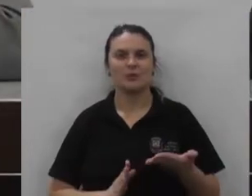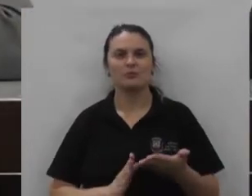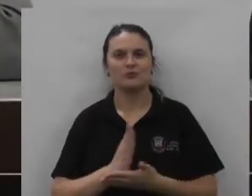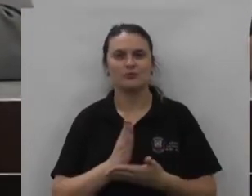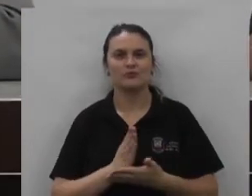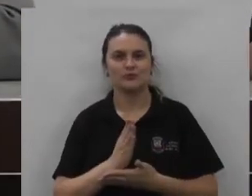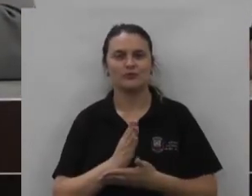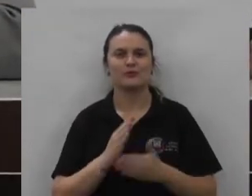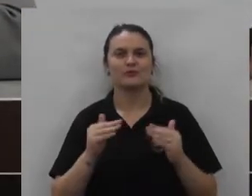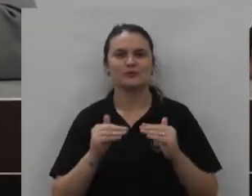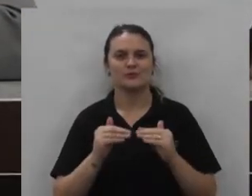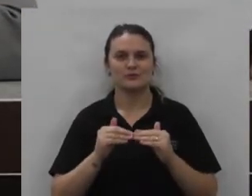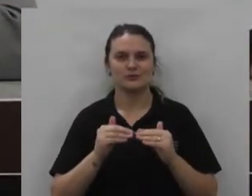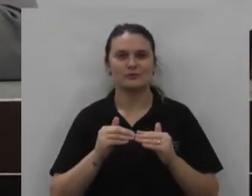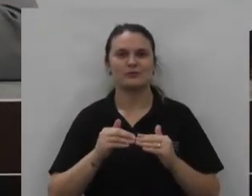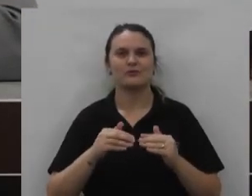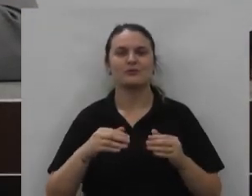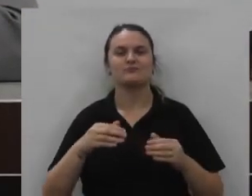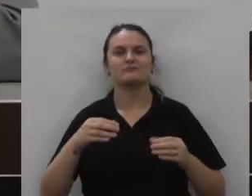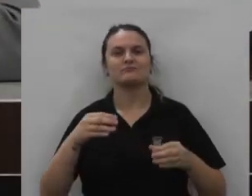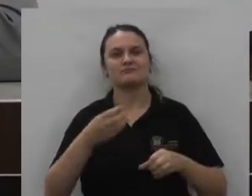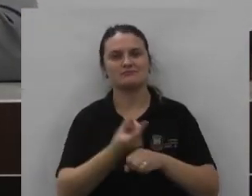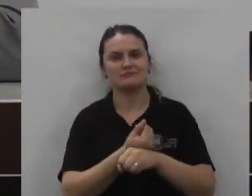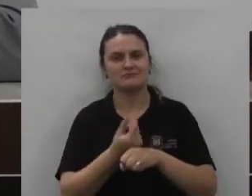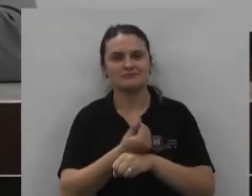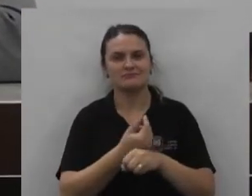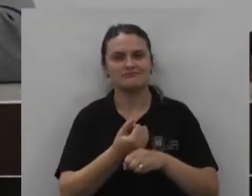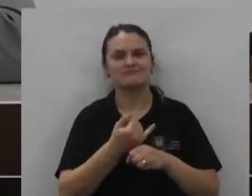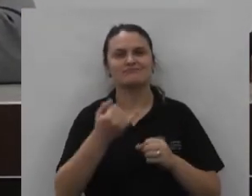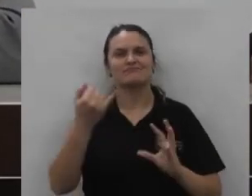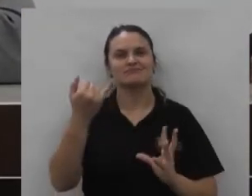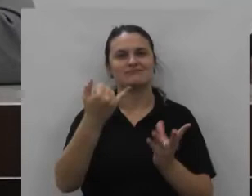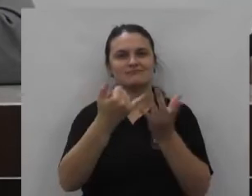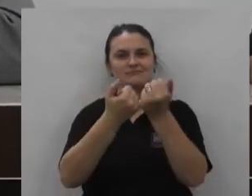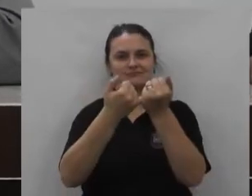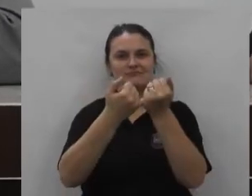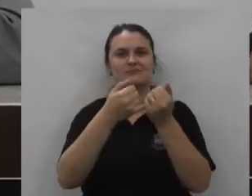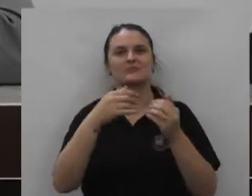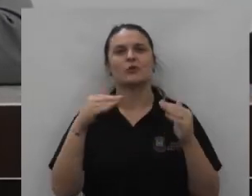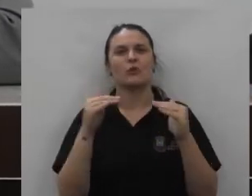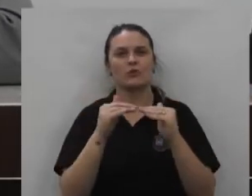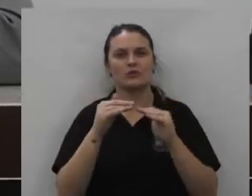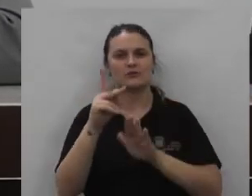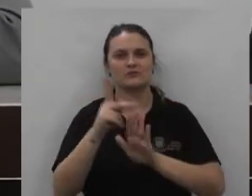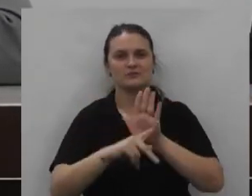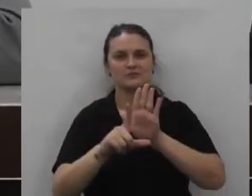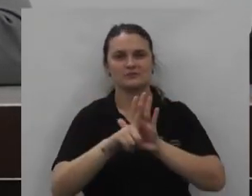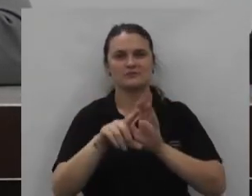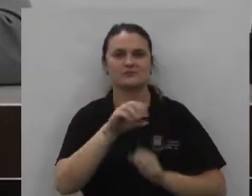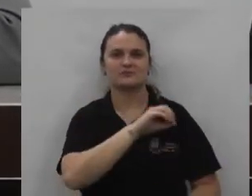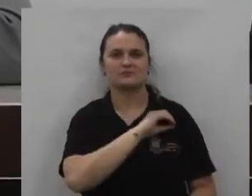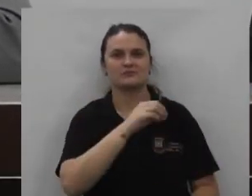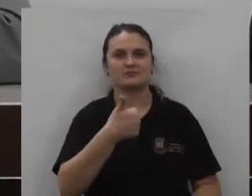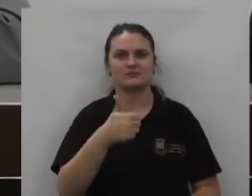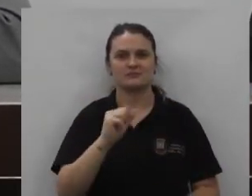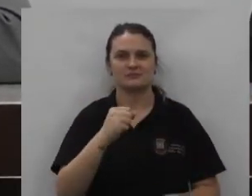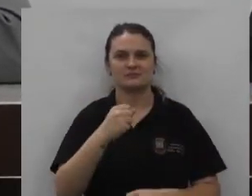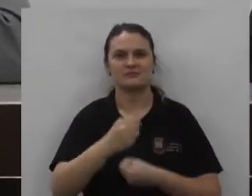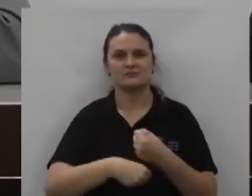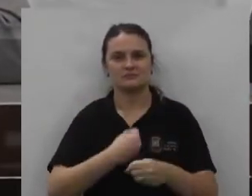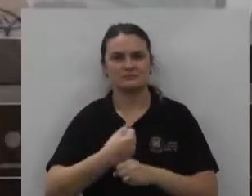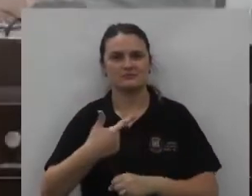aprovado o parecer fundamentado da comissão de finanças orçamento e patrimônio que é favorável ao projeto de lei ordinária número 18 de